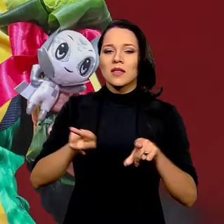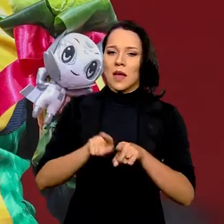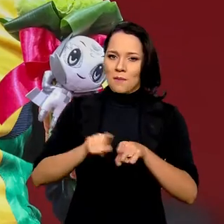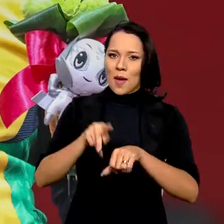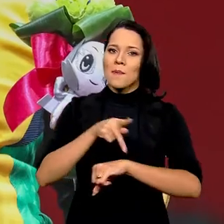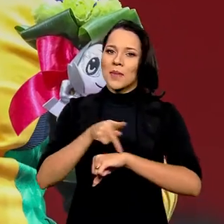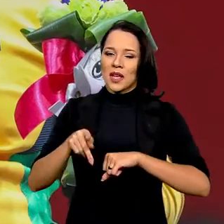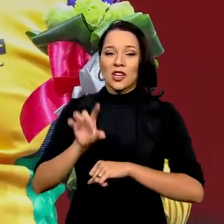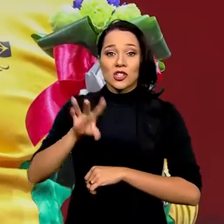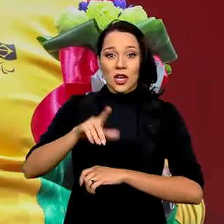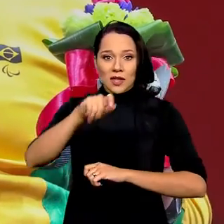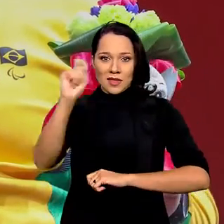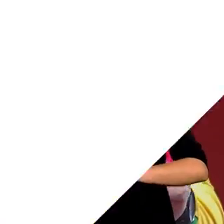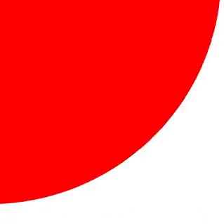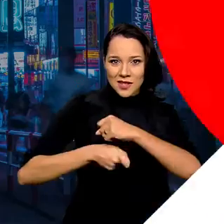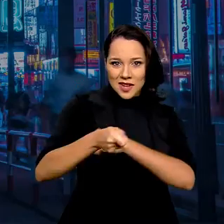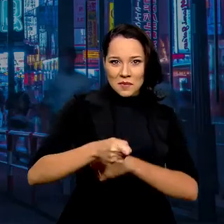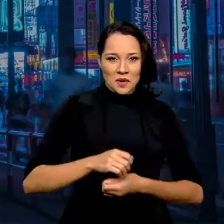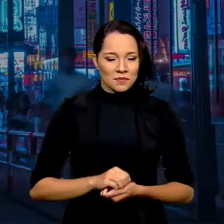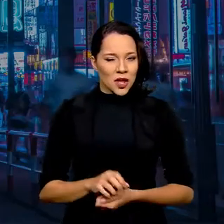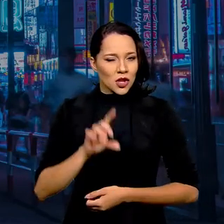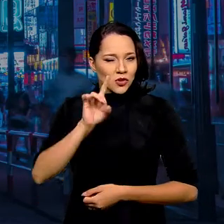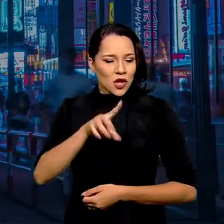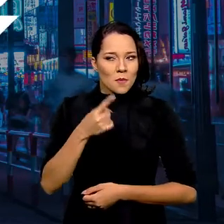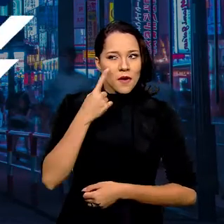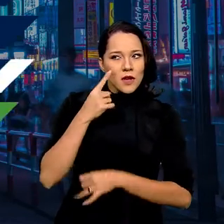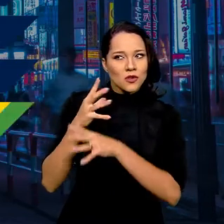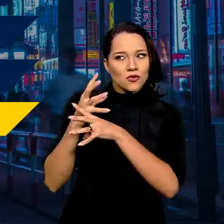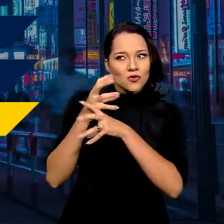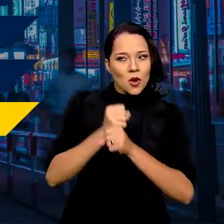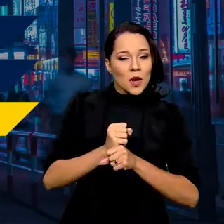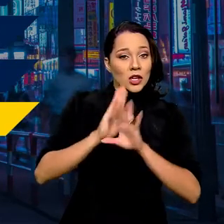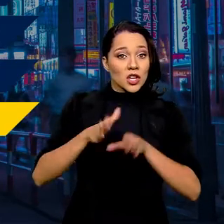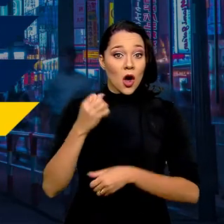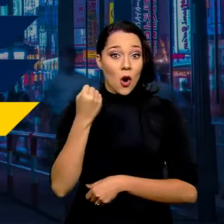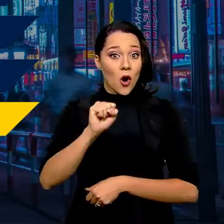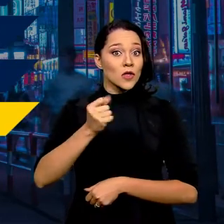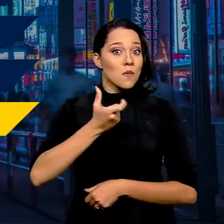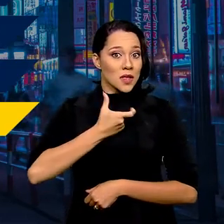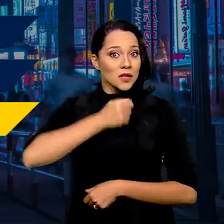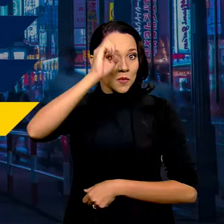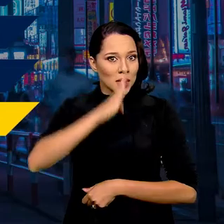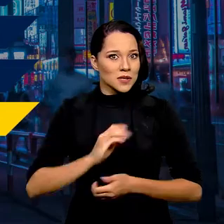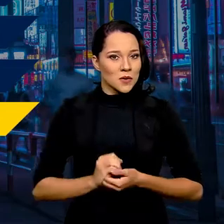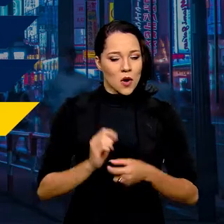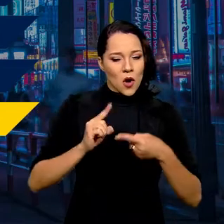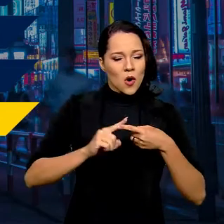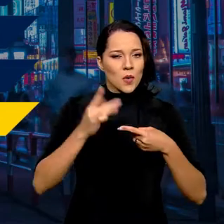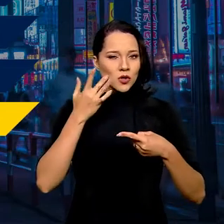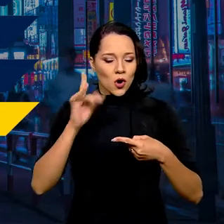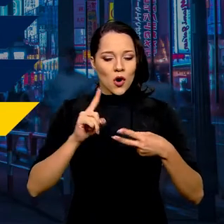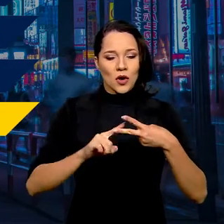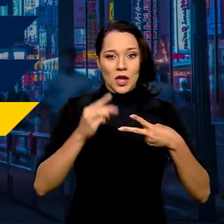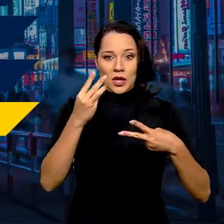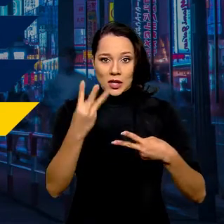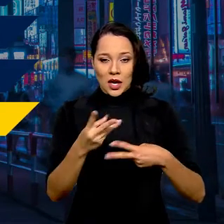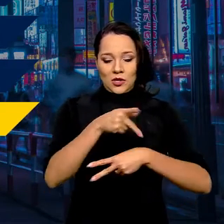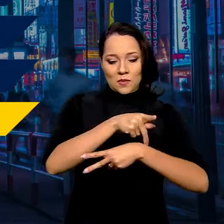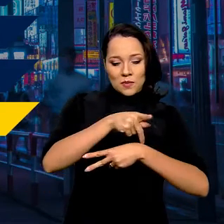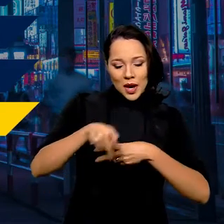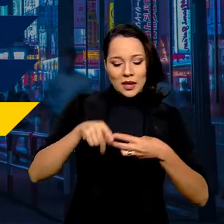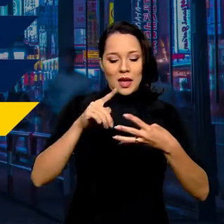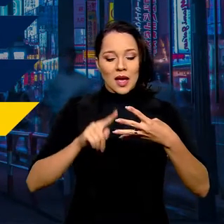também prata, só que na esgrima. Então só pra gente não perder a conta, até agora são 8 medalhas pro Brasil. Uma de ouro, 3 de prata